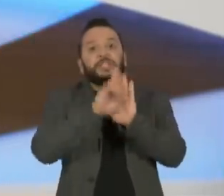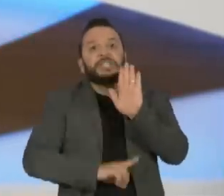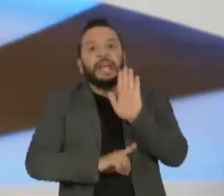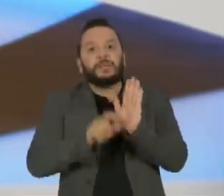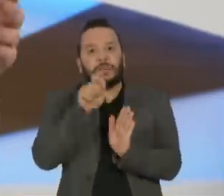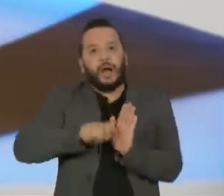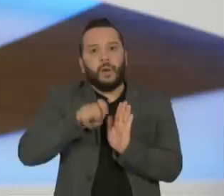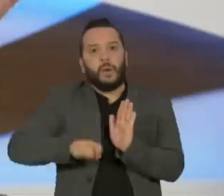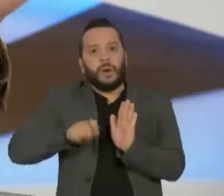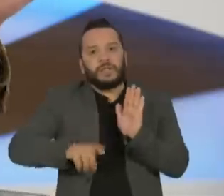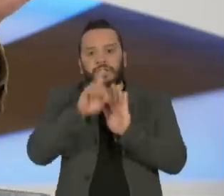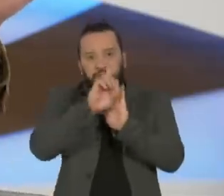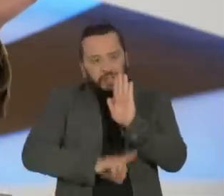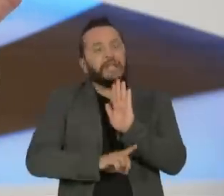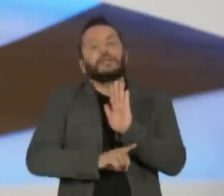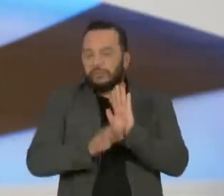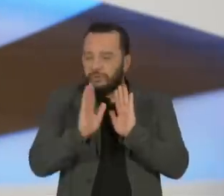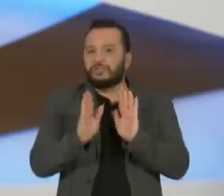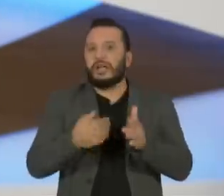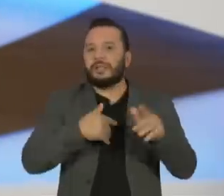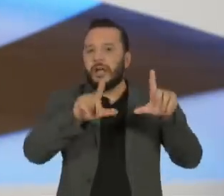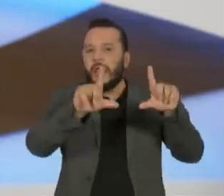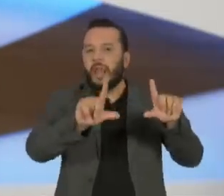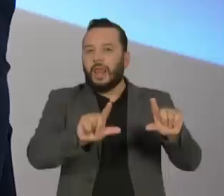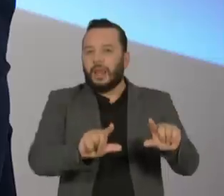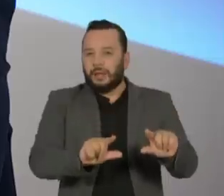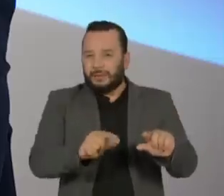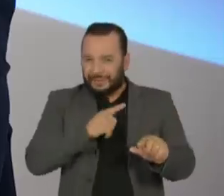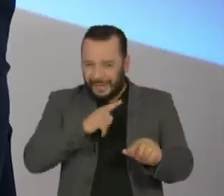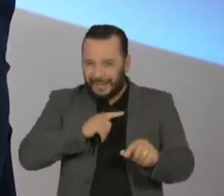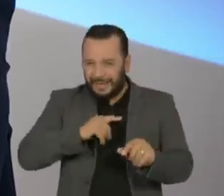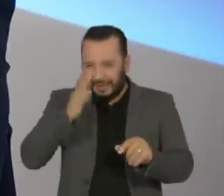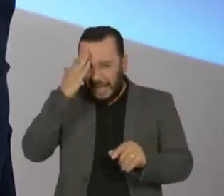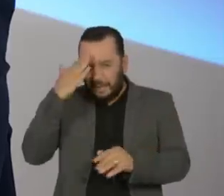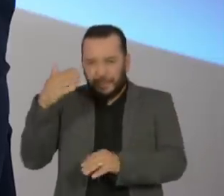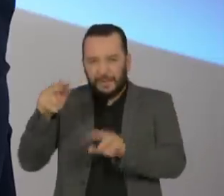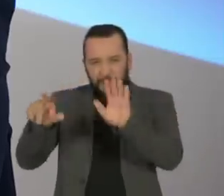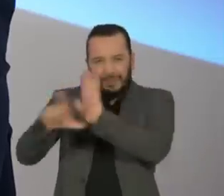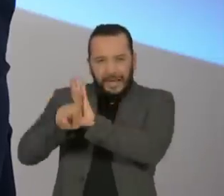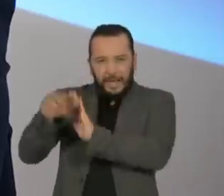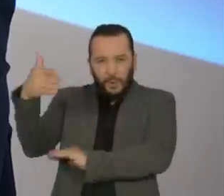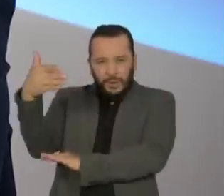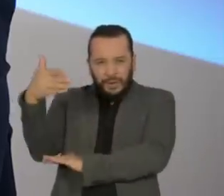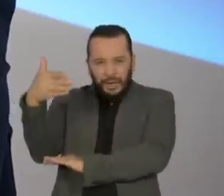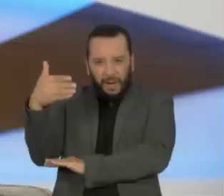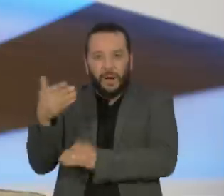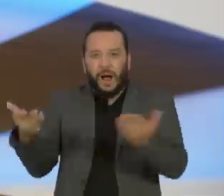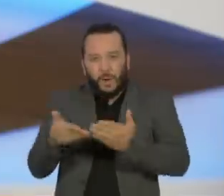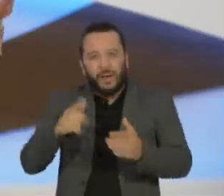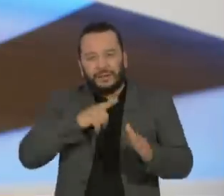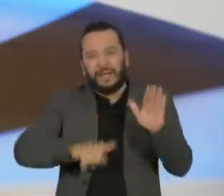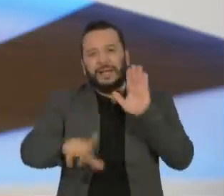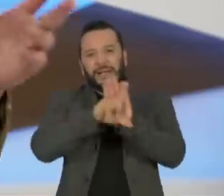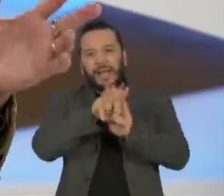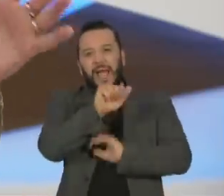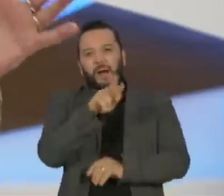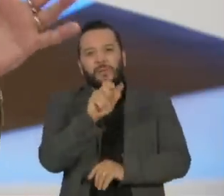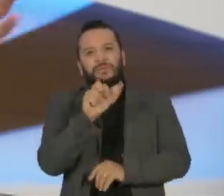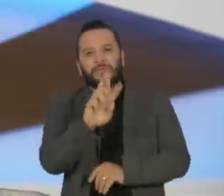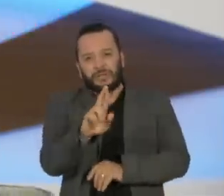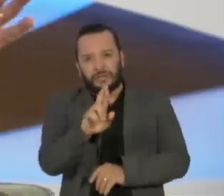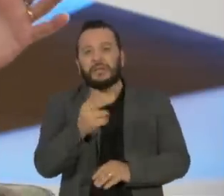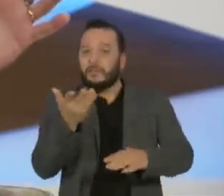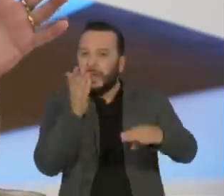Já tinha essa coisa dos hotéis. Agora, tem uma nova lei, a lei Aldir Blanc, que vai sair, se Deus quiser, no Congresso, para dar uma ajuda para a